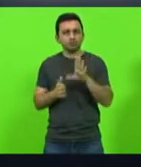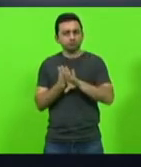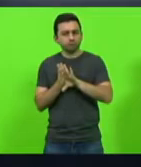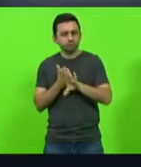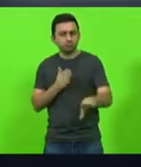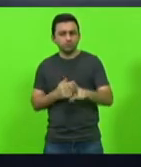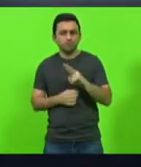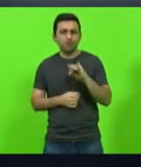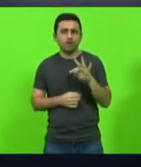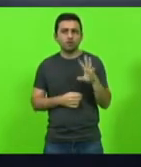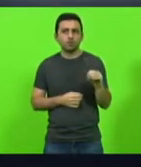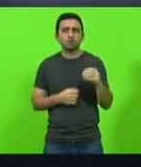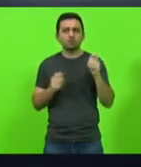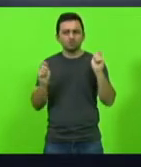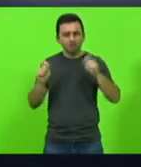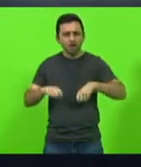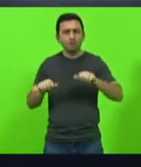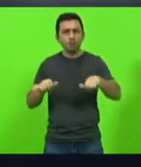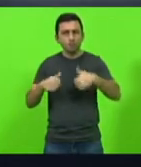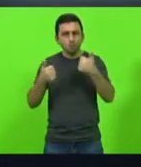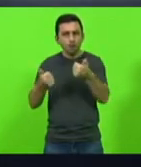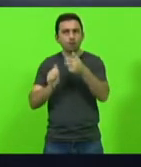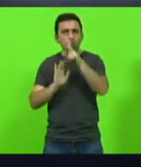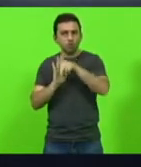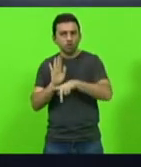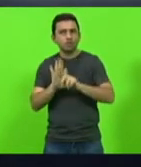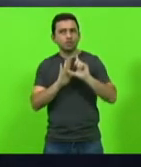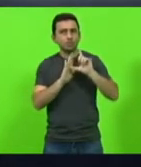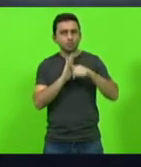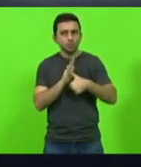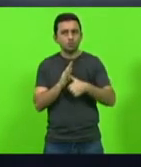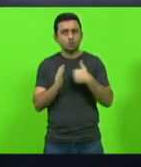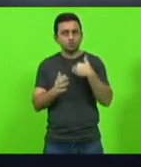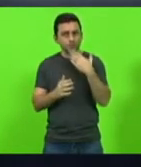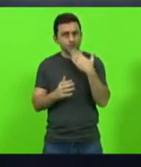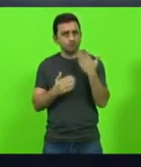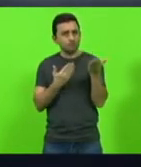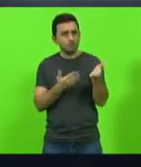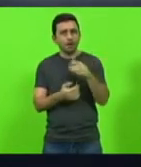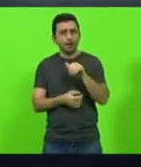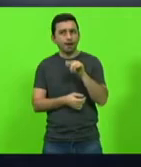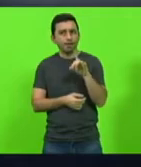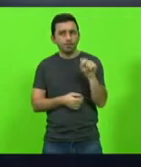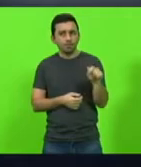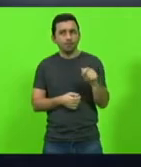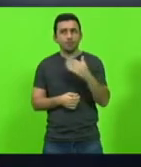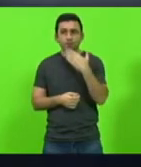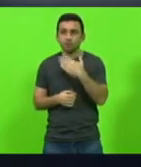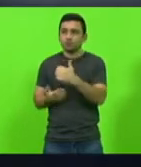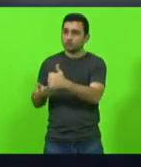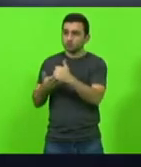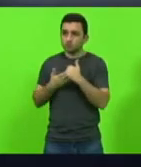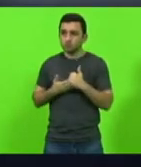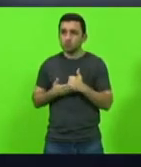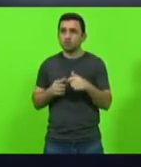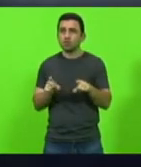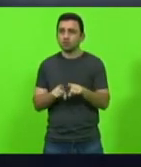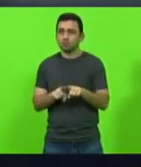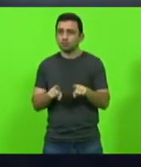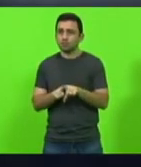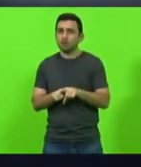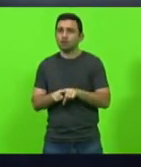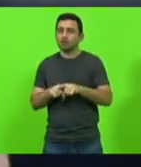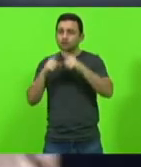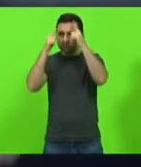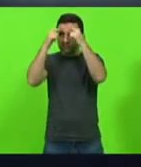e podemos melhorar o projeto pós deputada Ada peço ajuda para vossa excelência peço ajuda ao deputado Neudir Sareta para que a